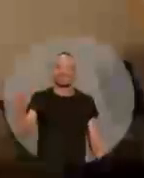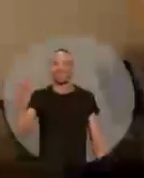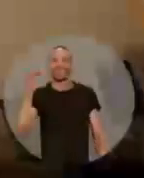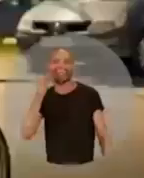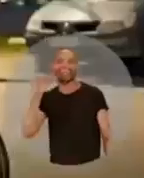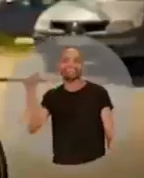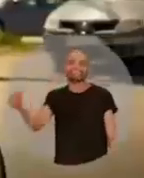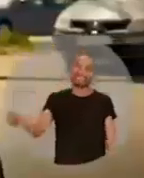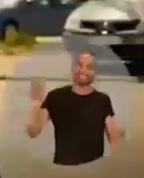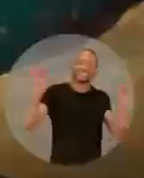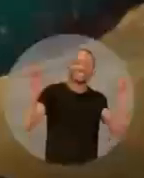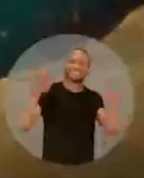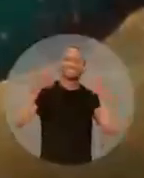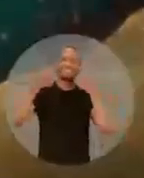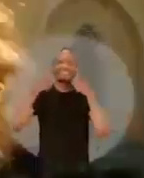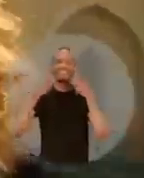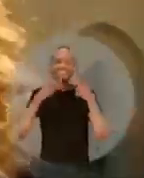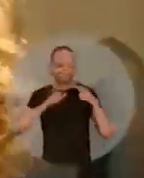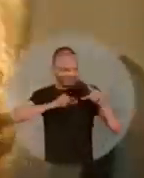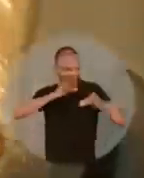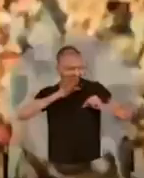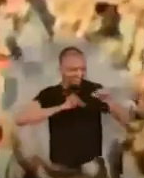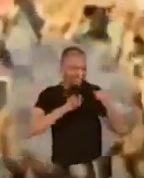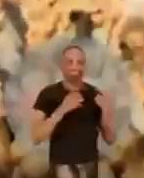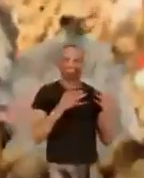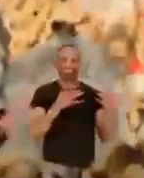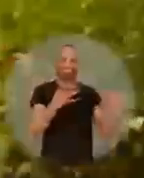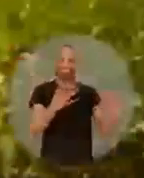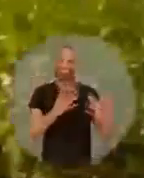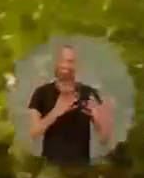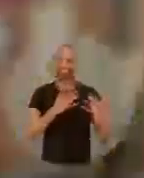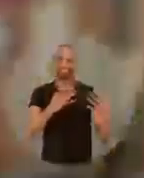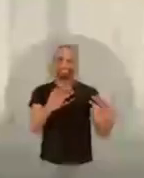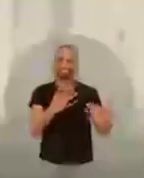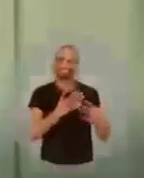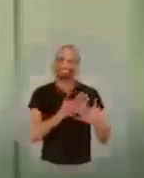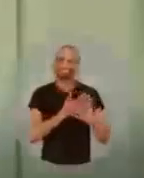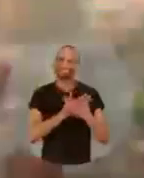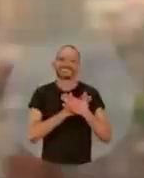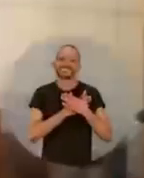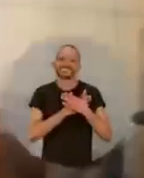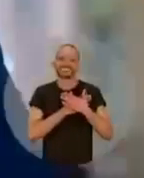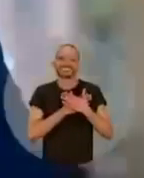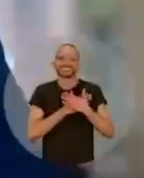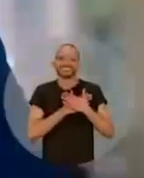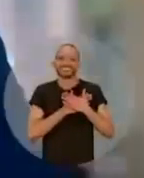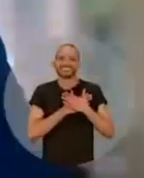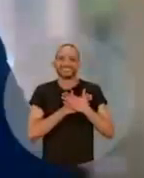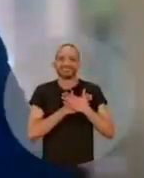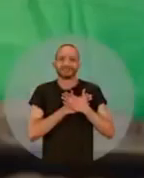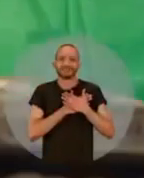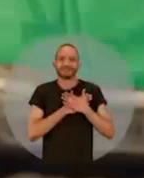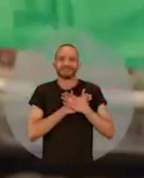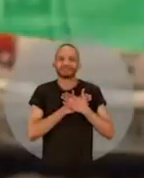oportunidade pra sorrir e brilhar a nossa estrela.